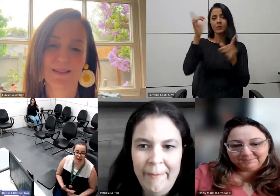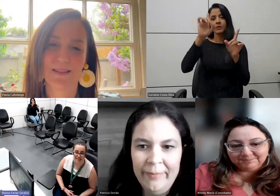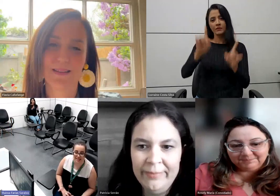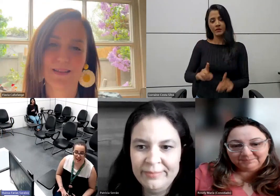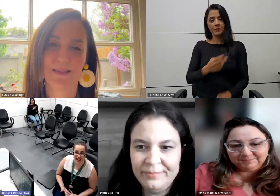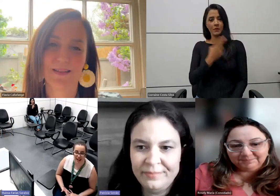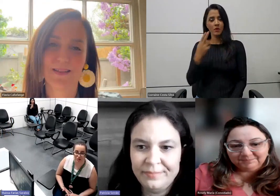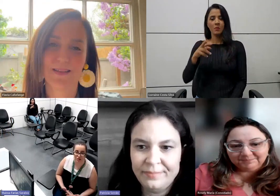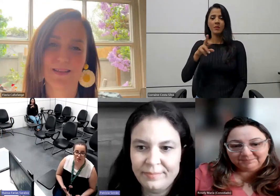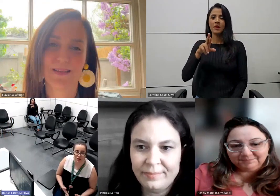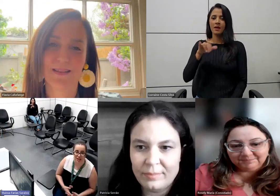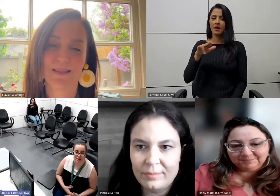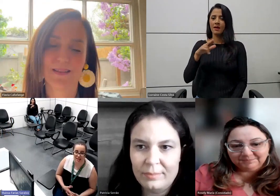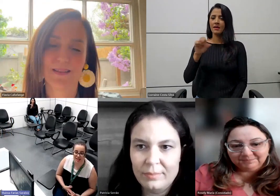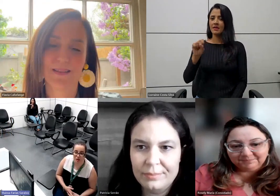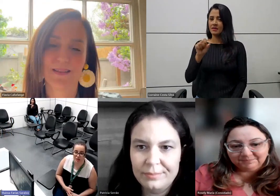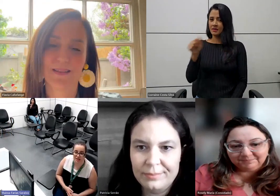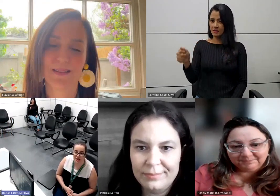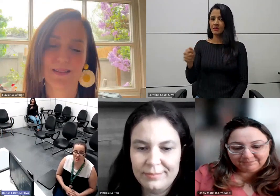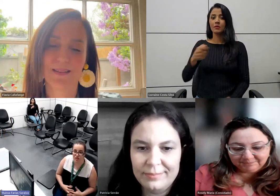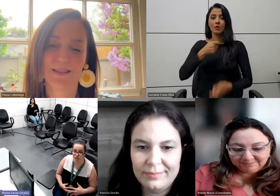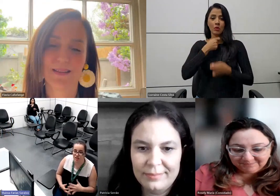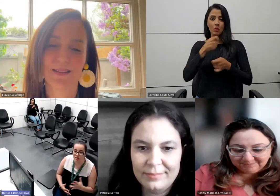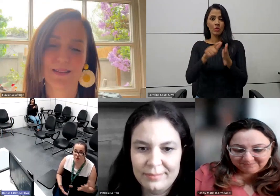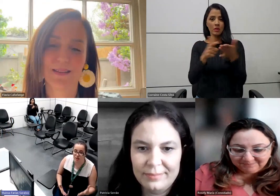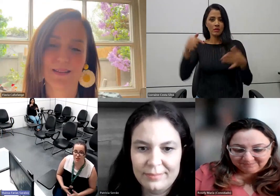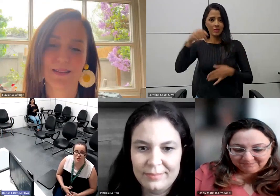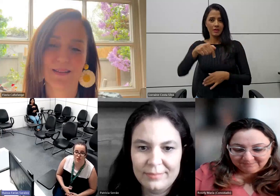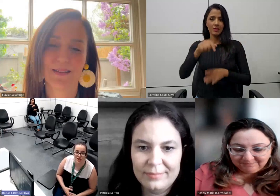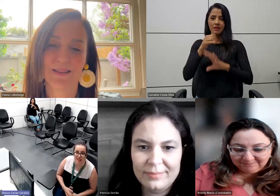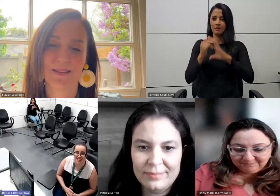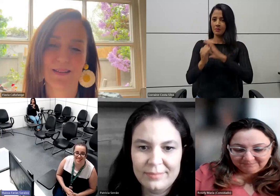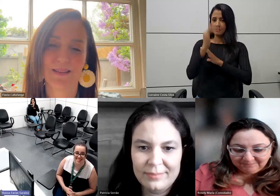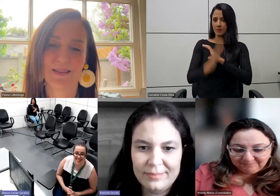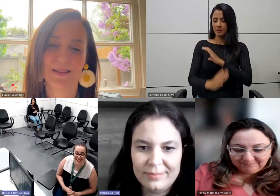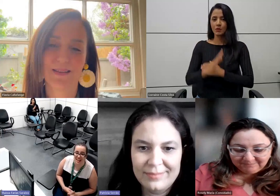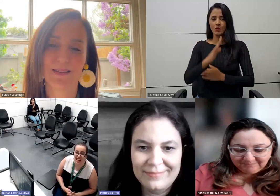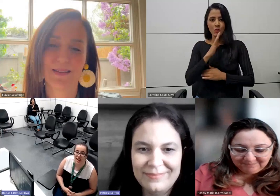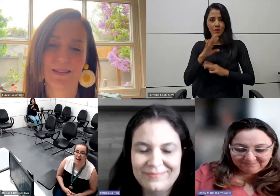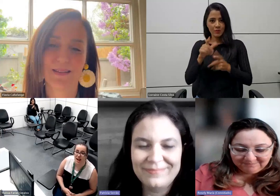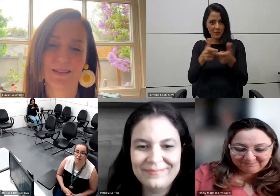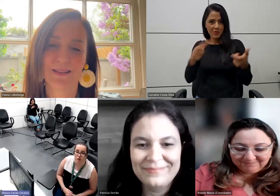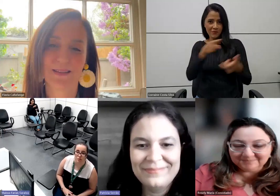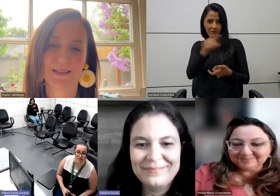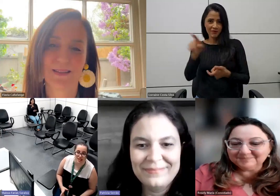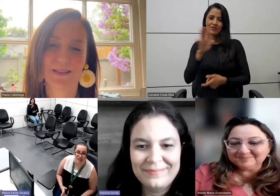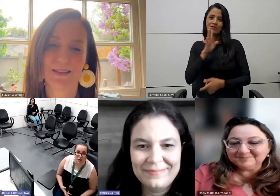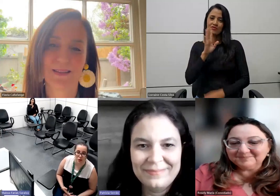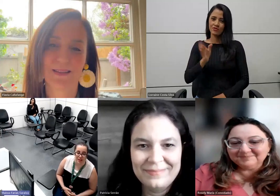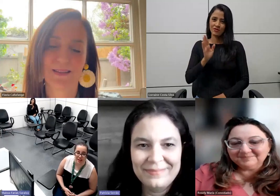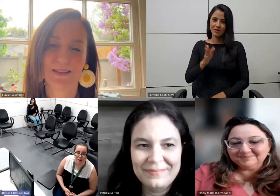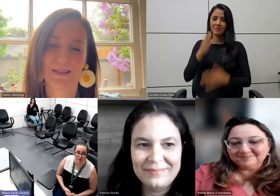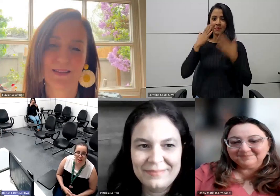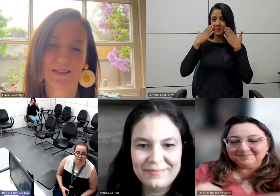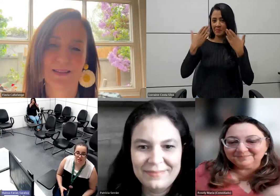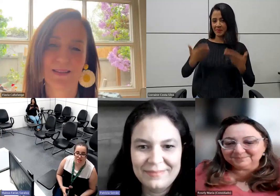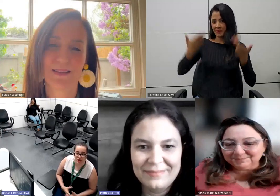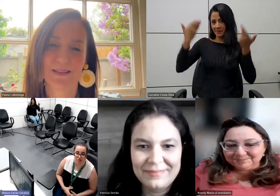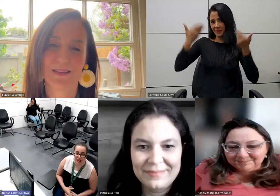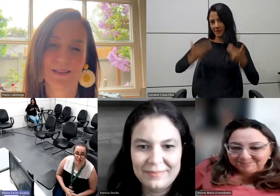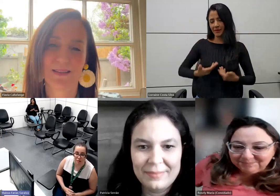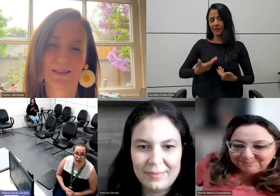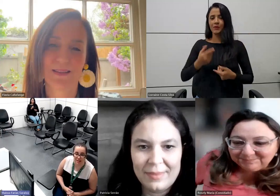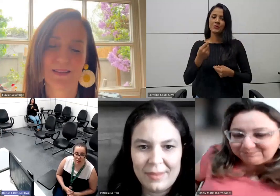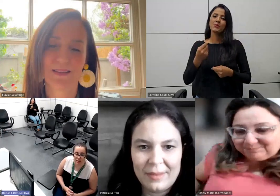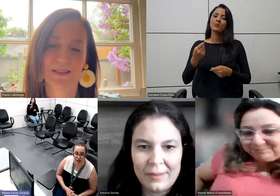Meu nome é Raíssa Saraiva, sou jornalista aqui da IBC, já conheço a maioria de vocês aí. Me apresentar um pouquinho, a